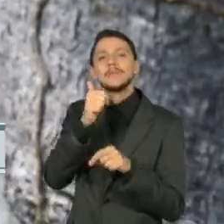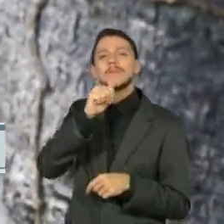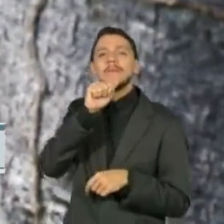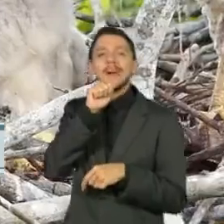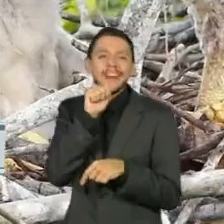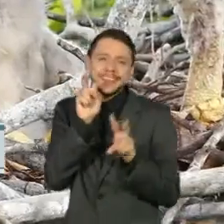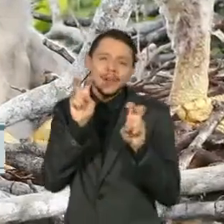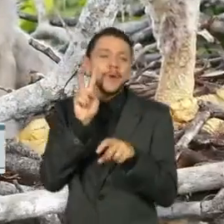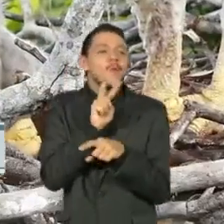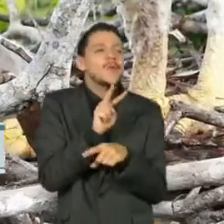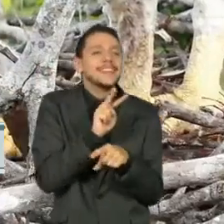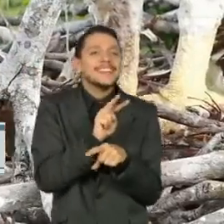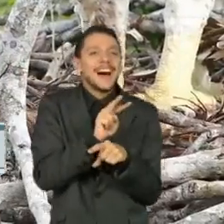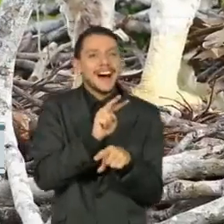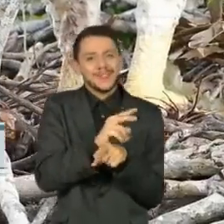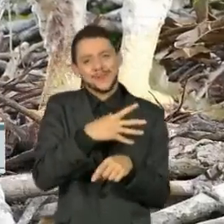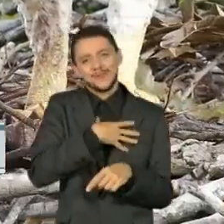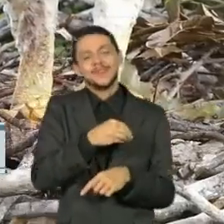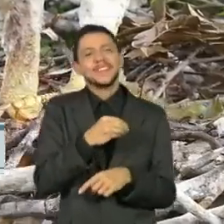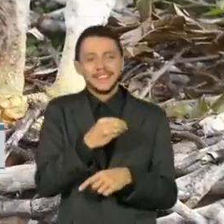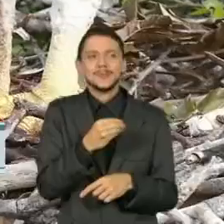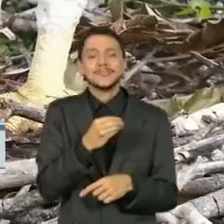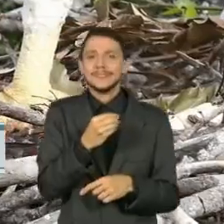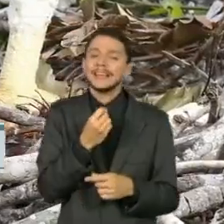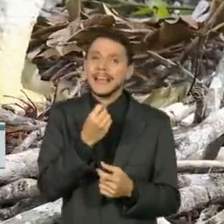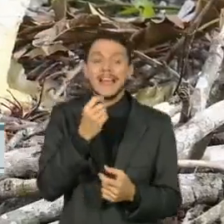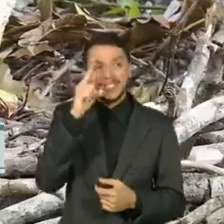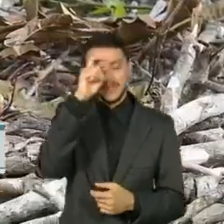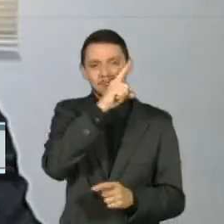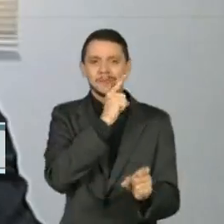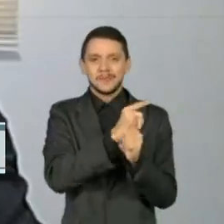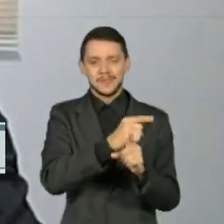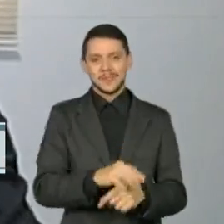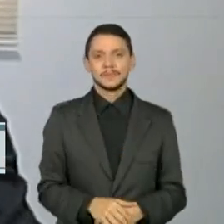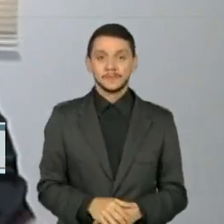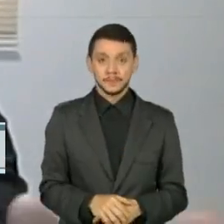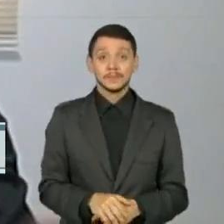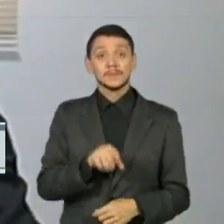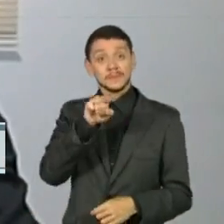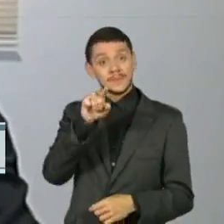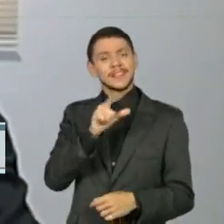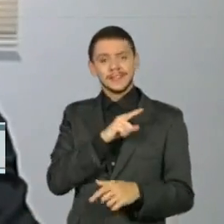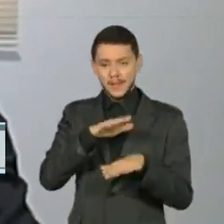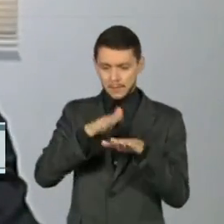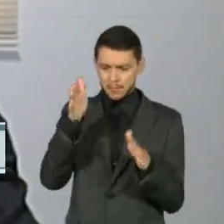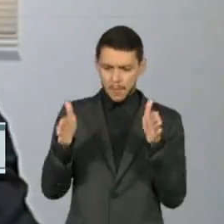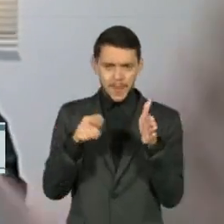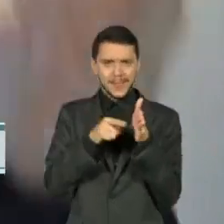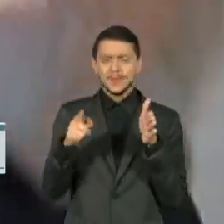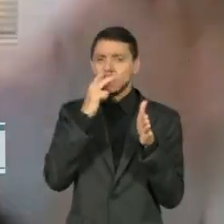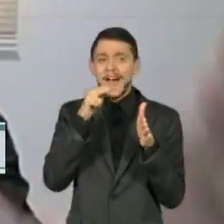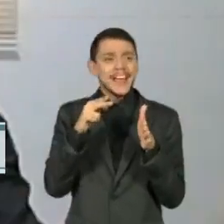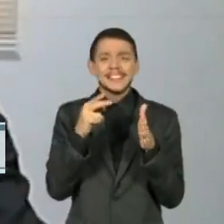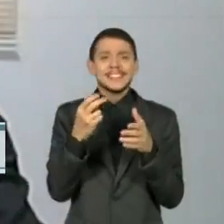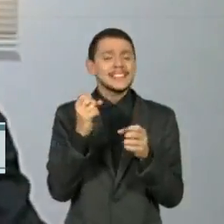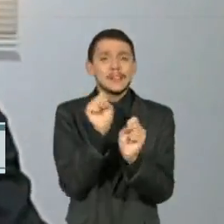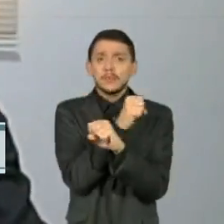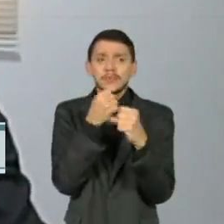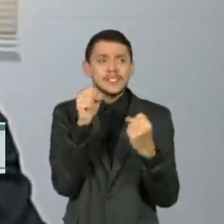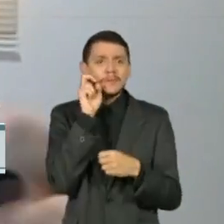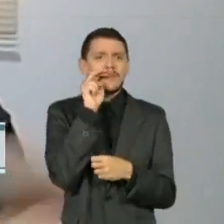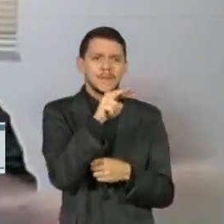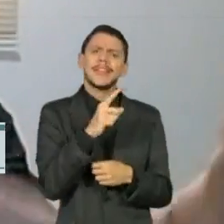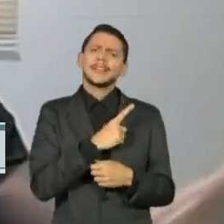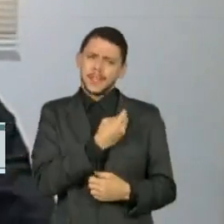Durante esse período reprodutivo, tem uma fase que eles praticamente desaparecem, sabe? O ninho está lá,